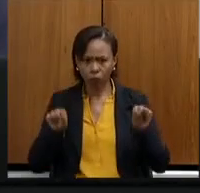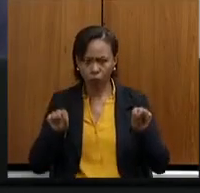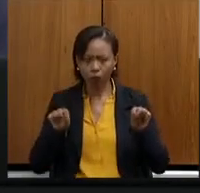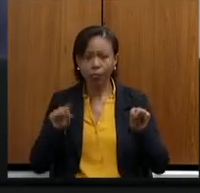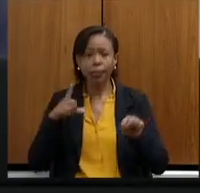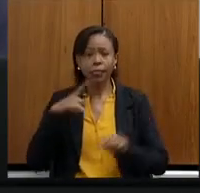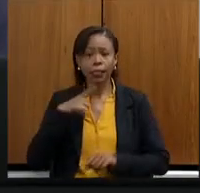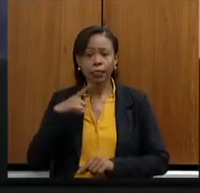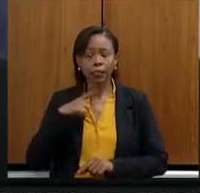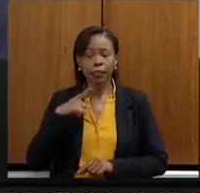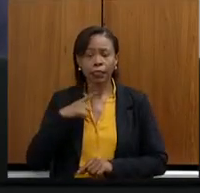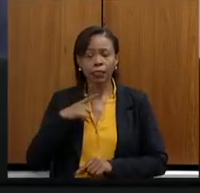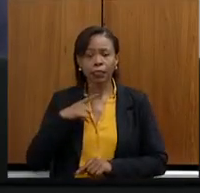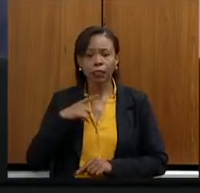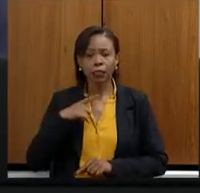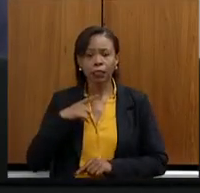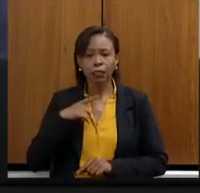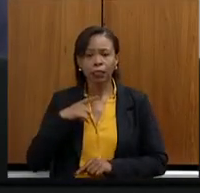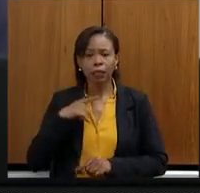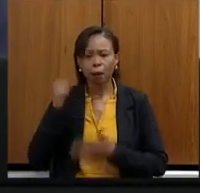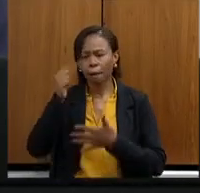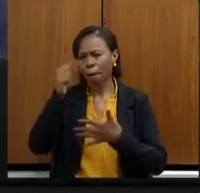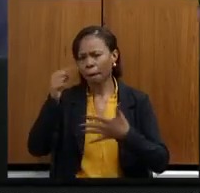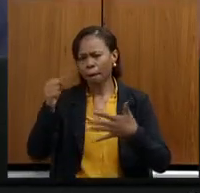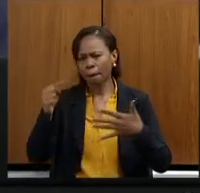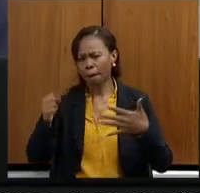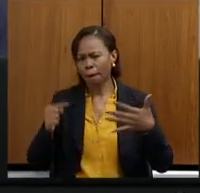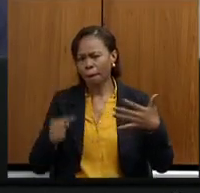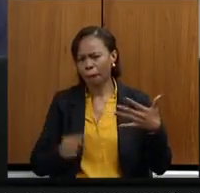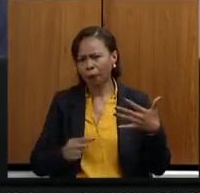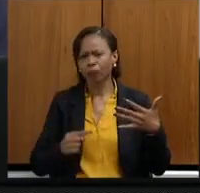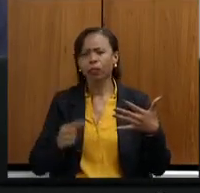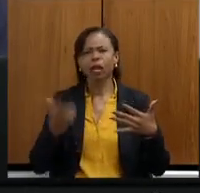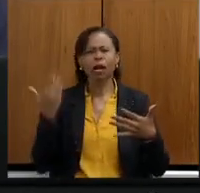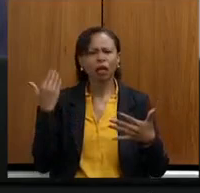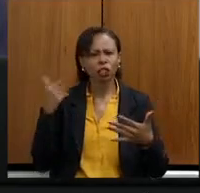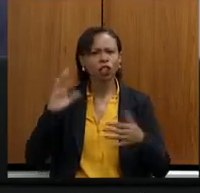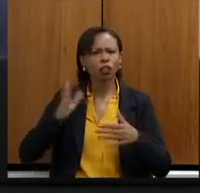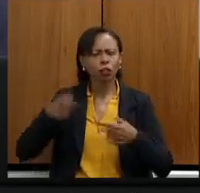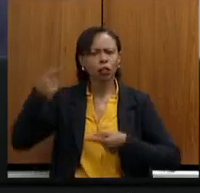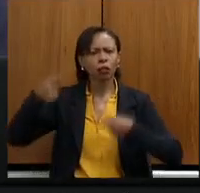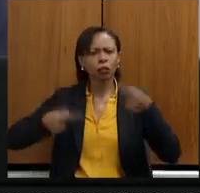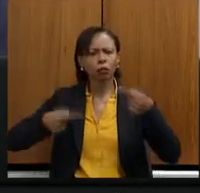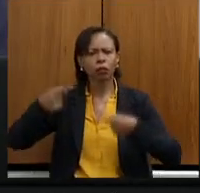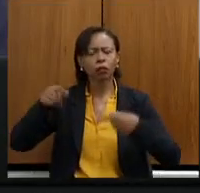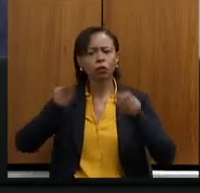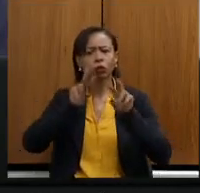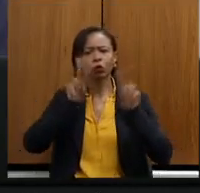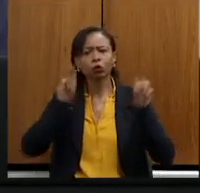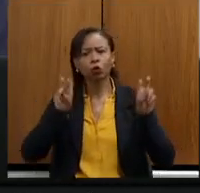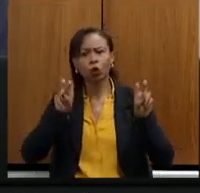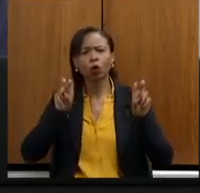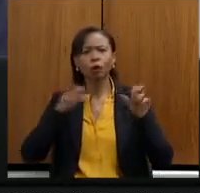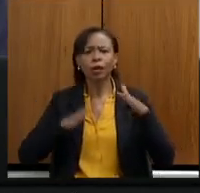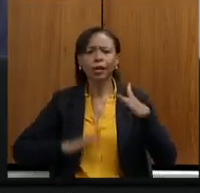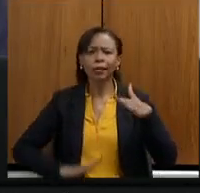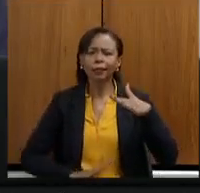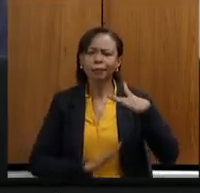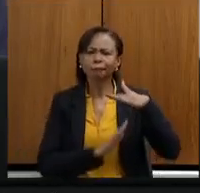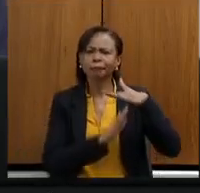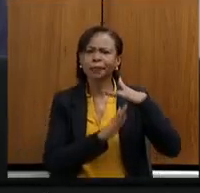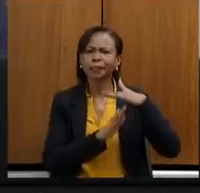existem aí colocações de todos os pontos. Foi debatido aqui com relação à questão de limite prudencial,